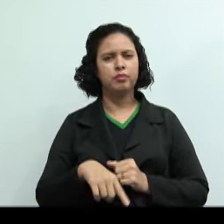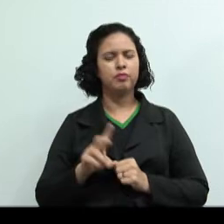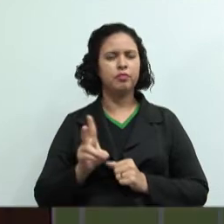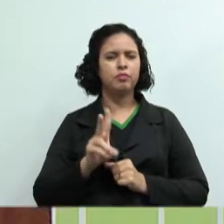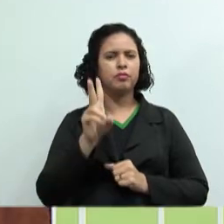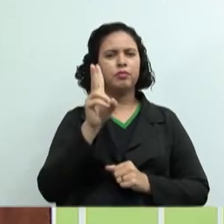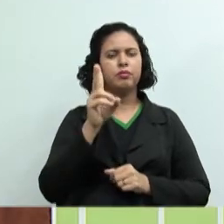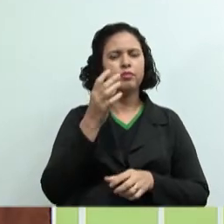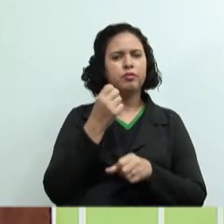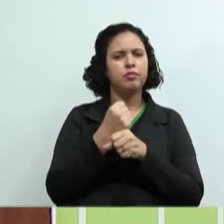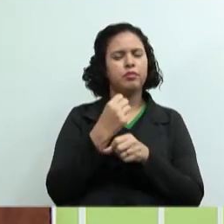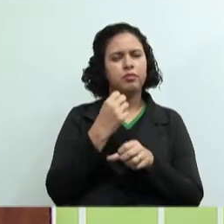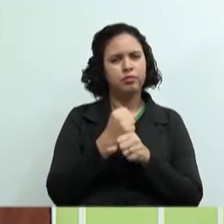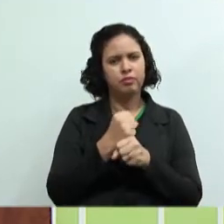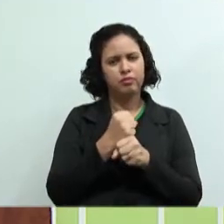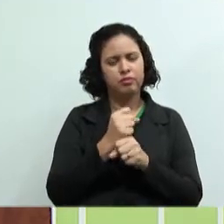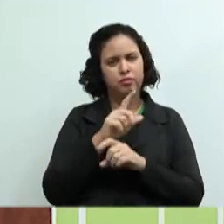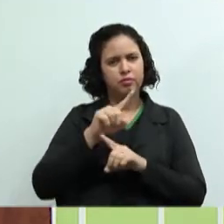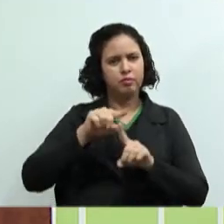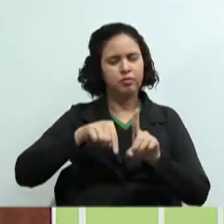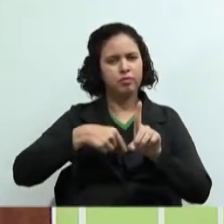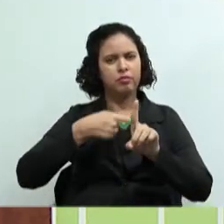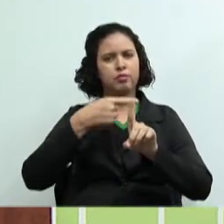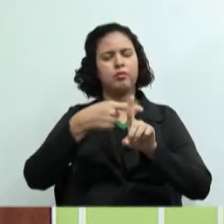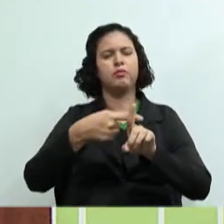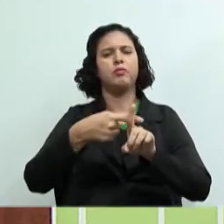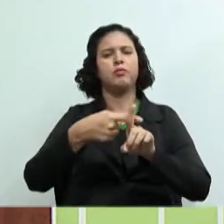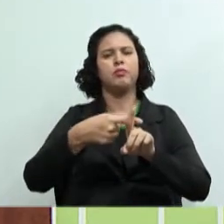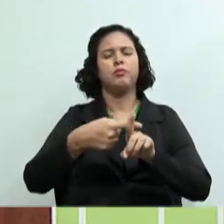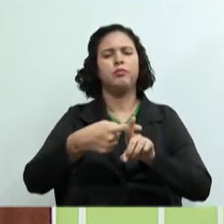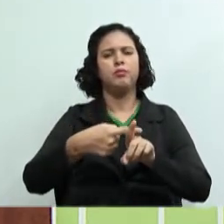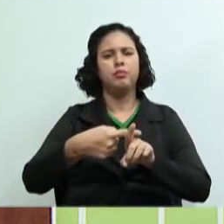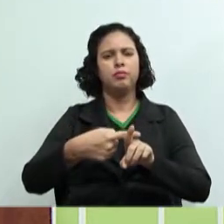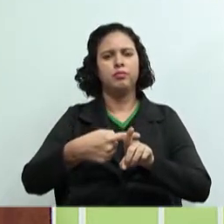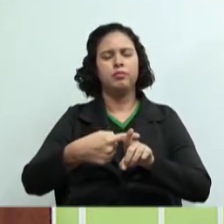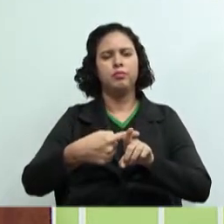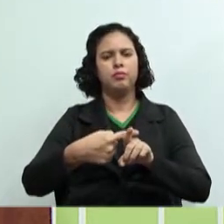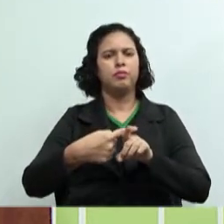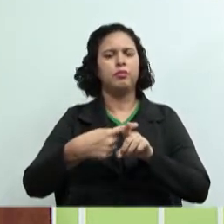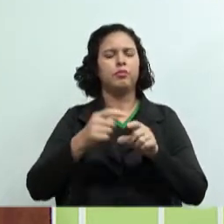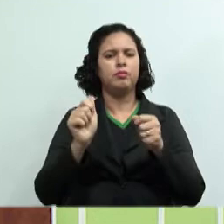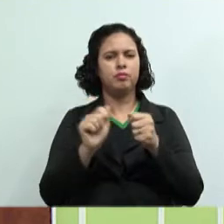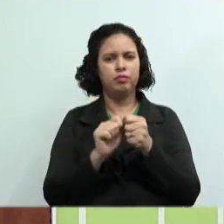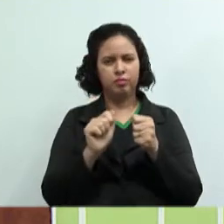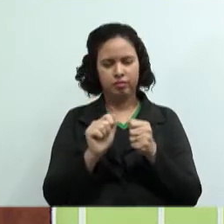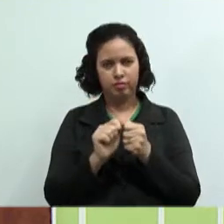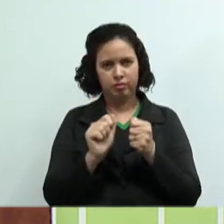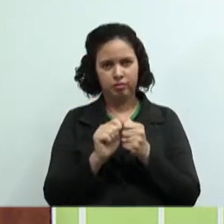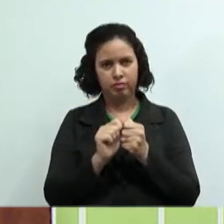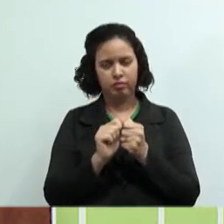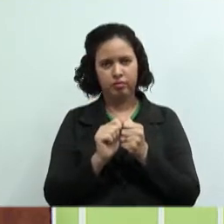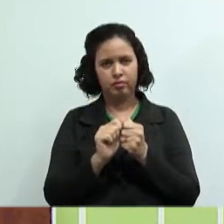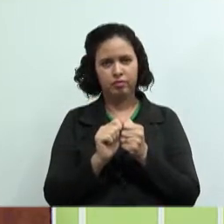contabilizar no ativo imobilizado para fazer o que? Para montar, são os bens